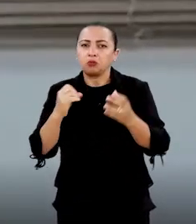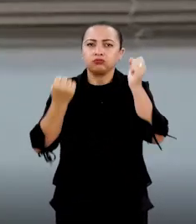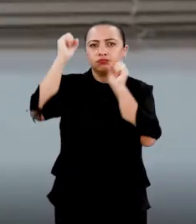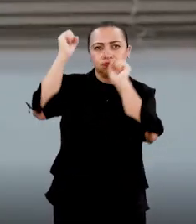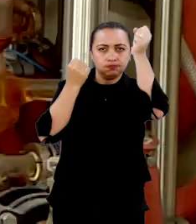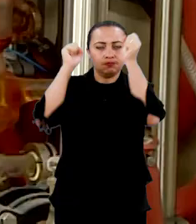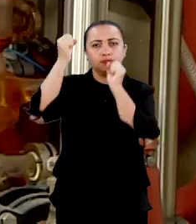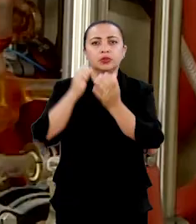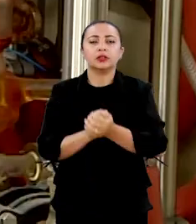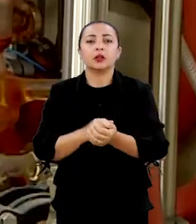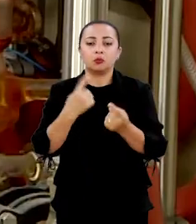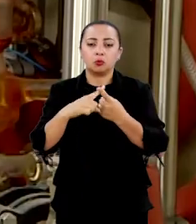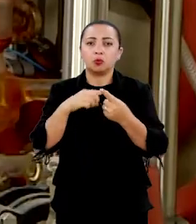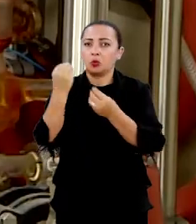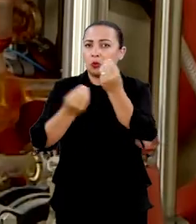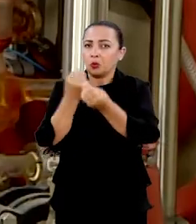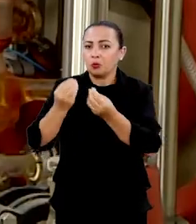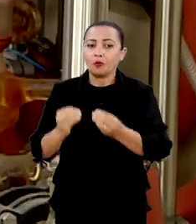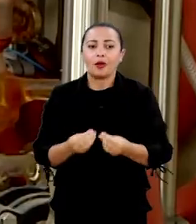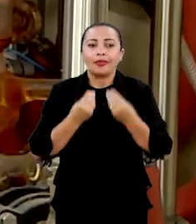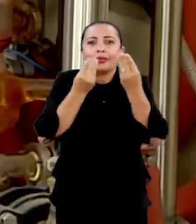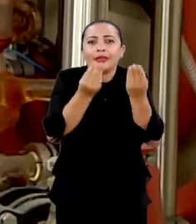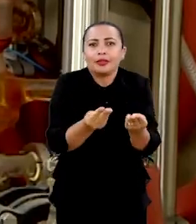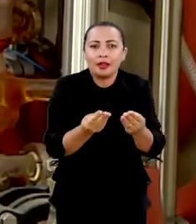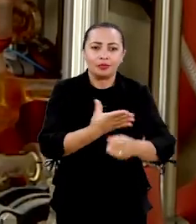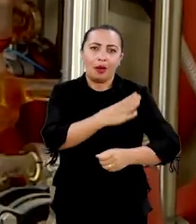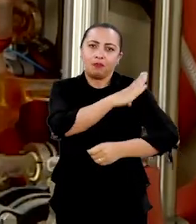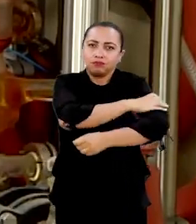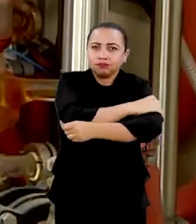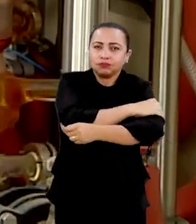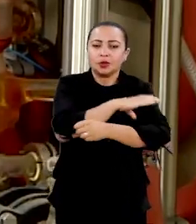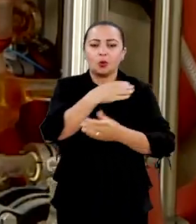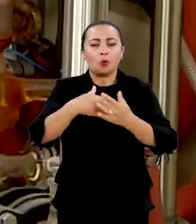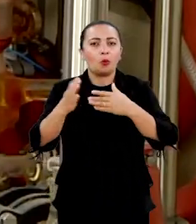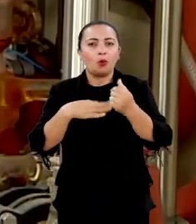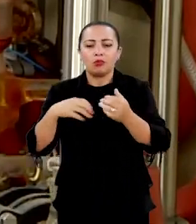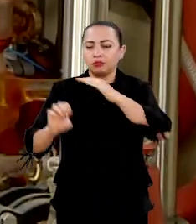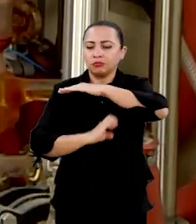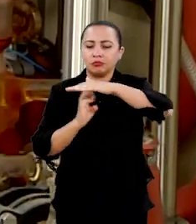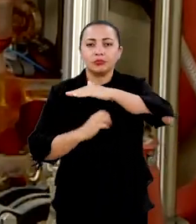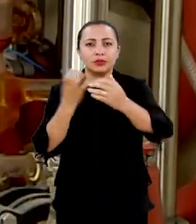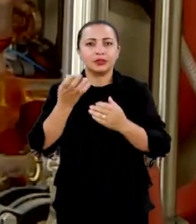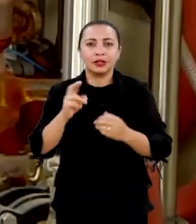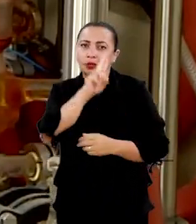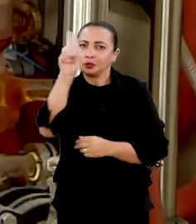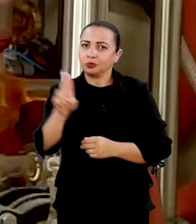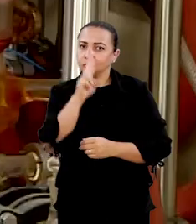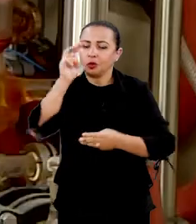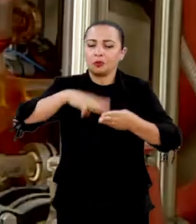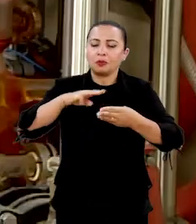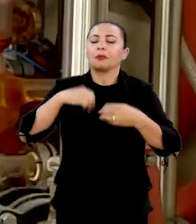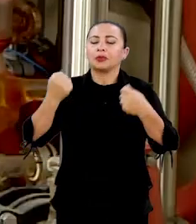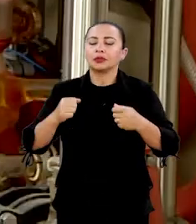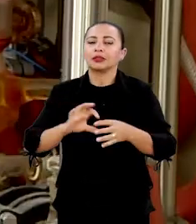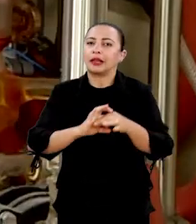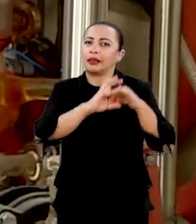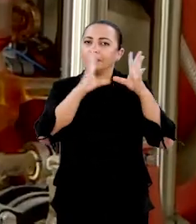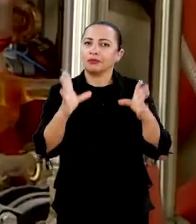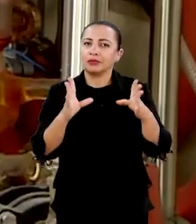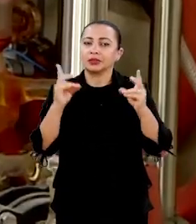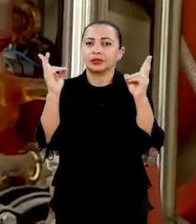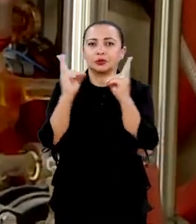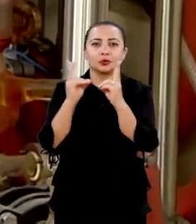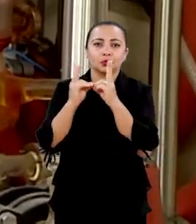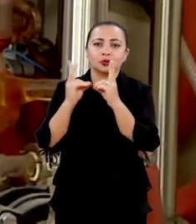industrial. Porque, como foi concedida uma patente, qualquer empresa que queira usar o método tem que ter autorização da